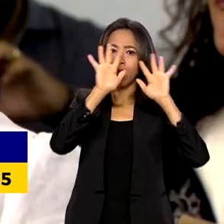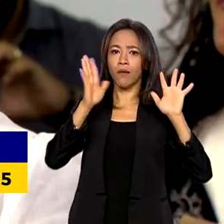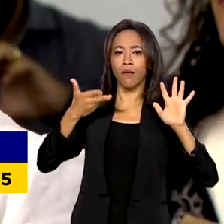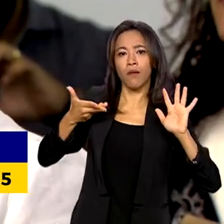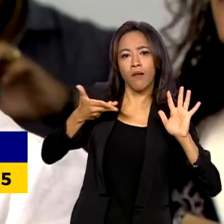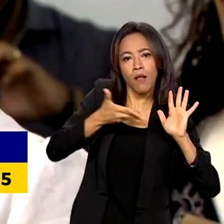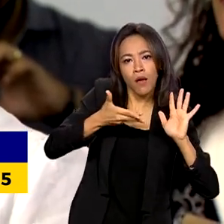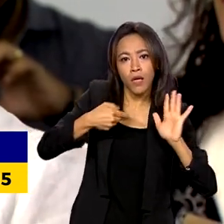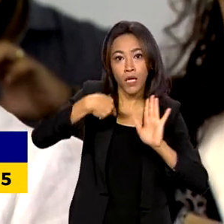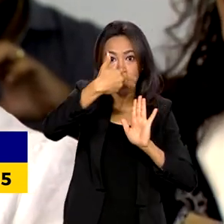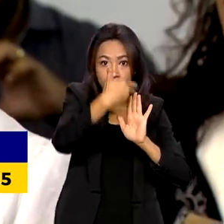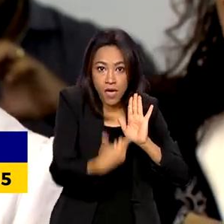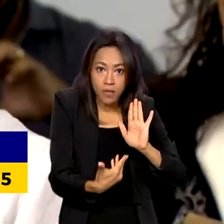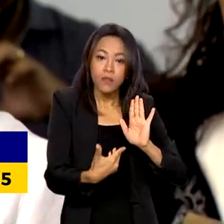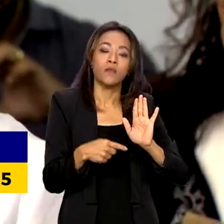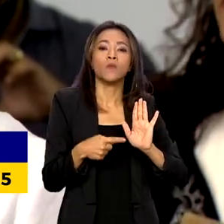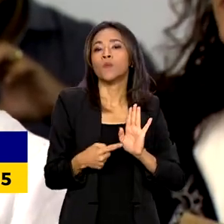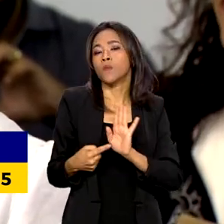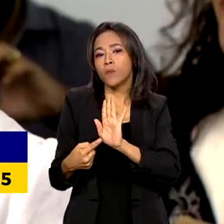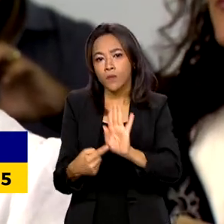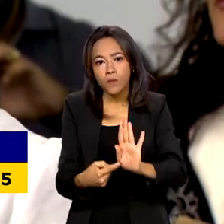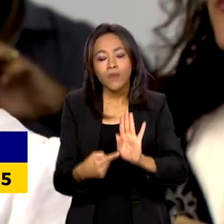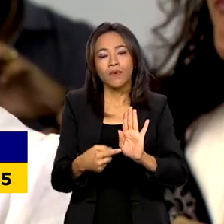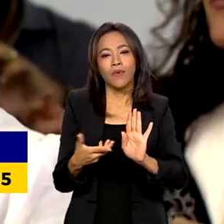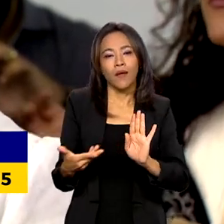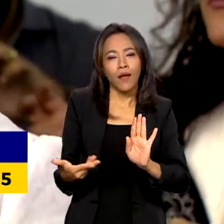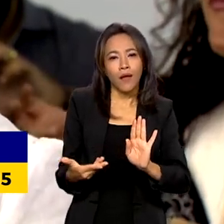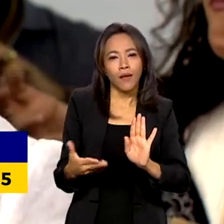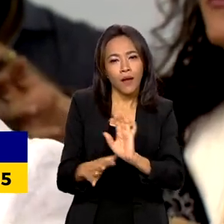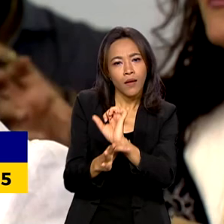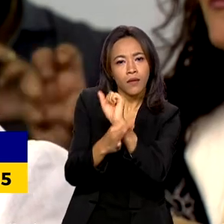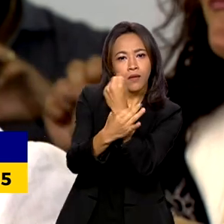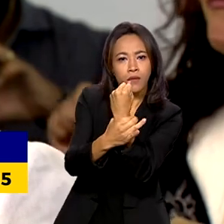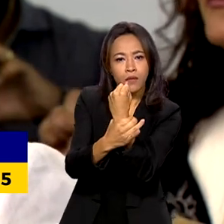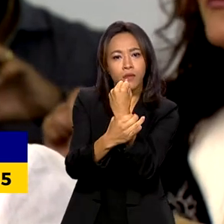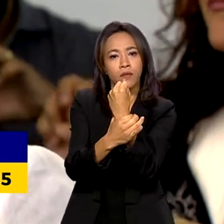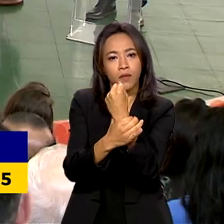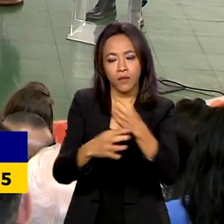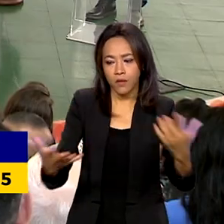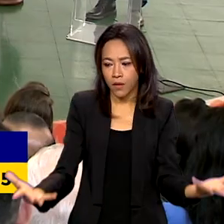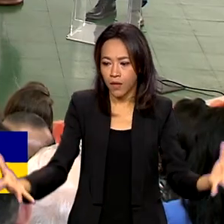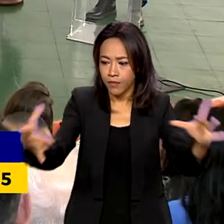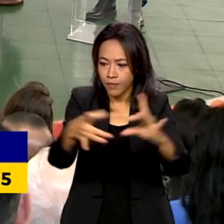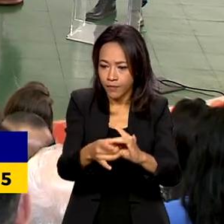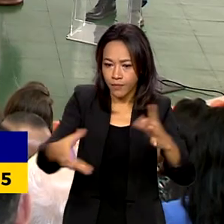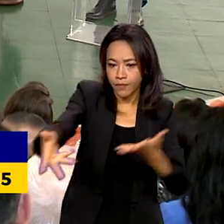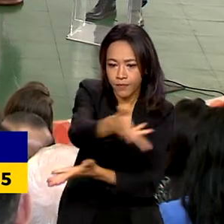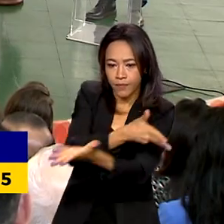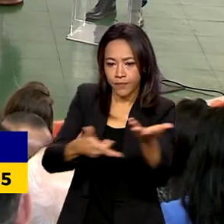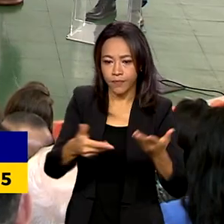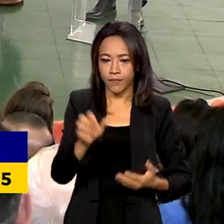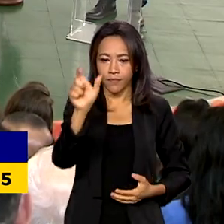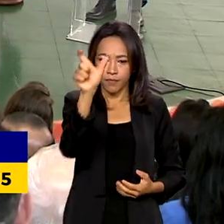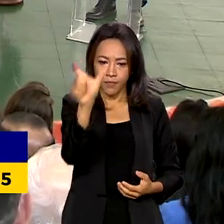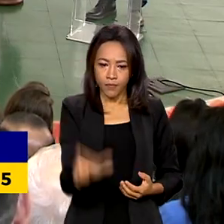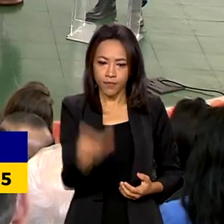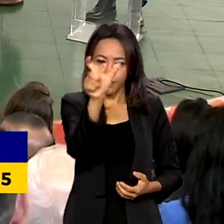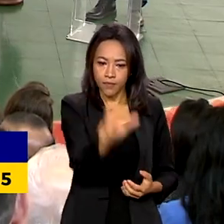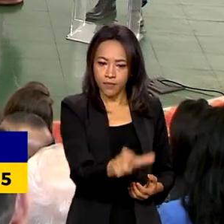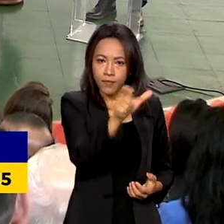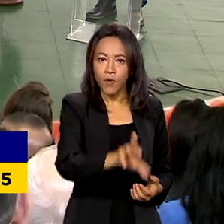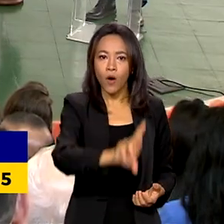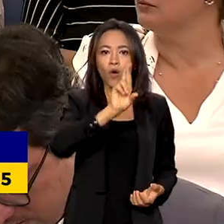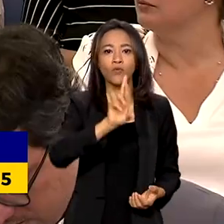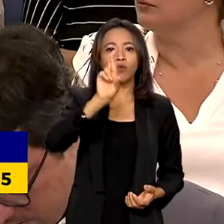esses planos estão ali fazendo e garantindo a devida integração. Autoridades e especialistas do setor